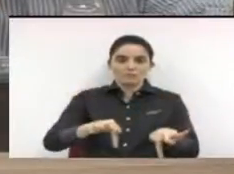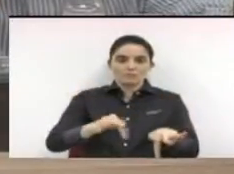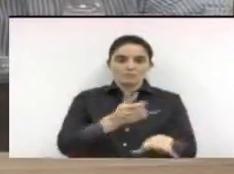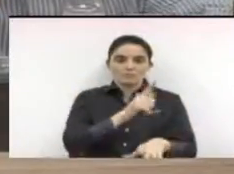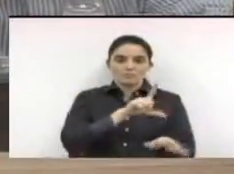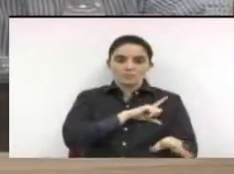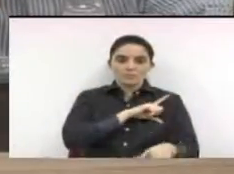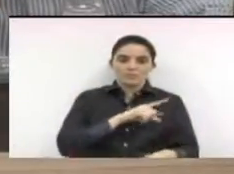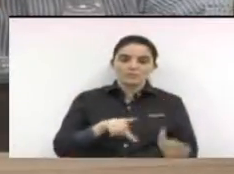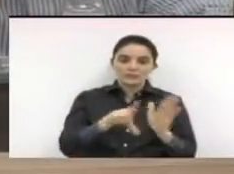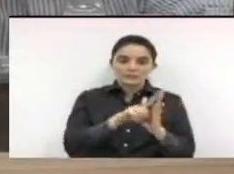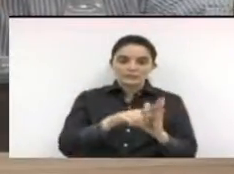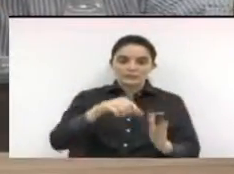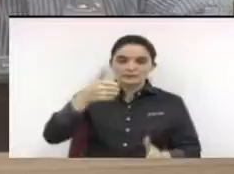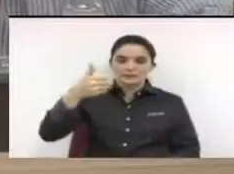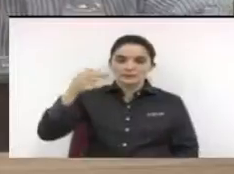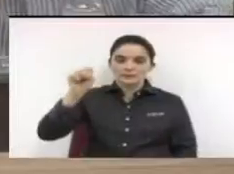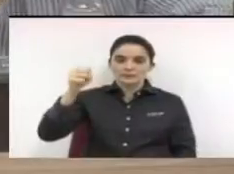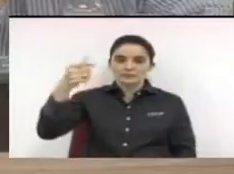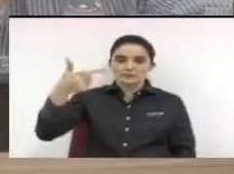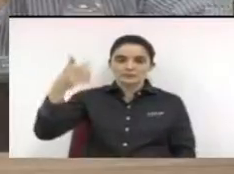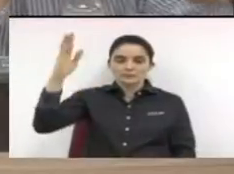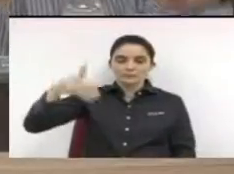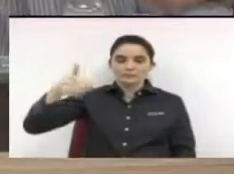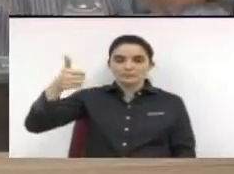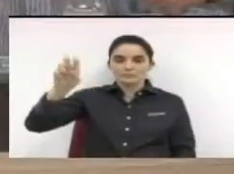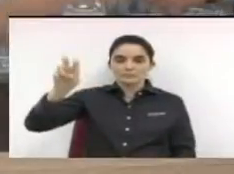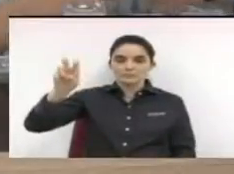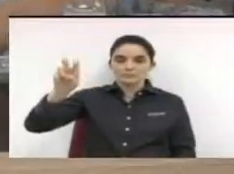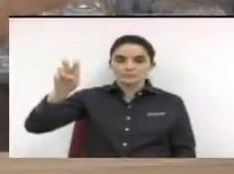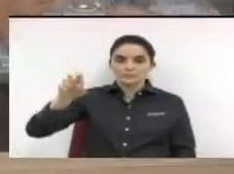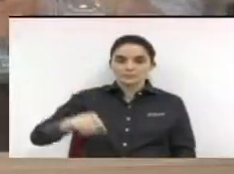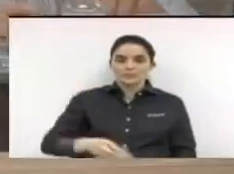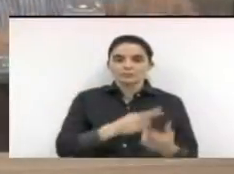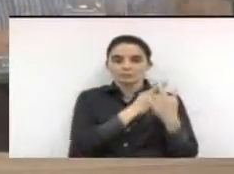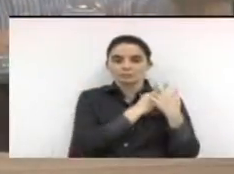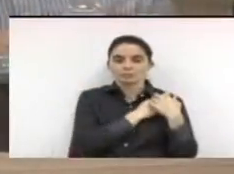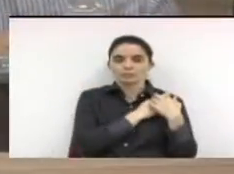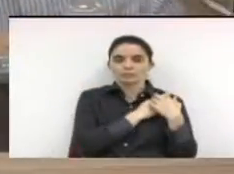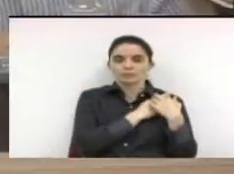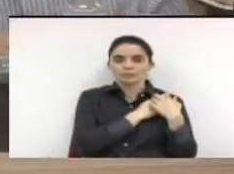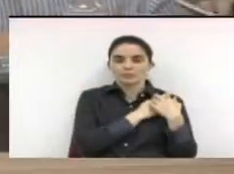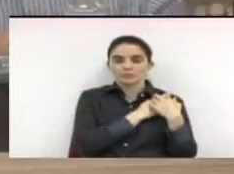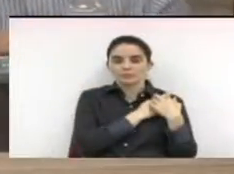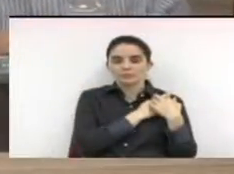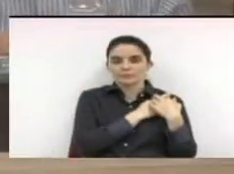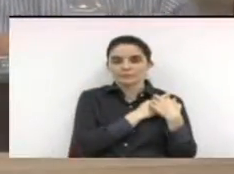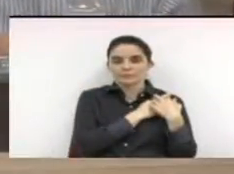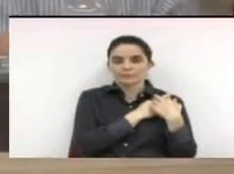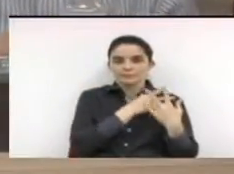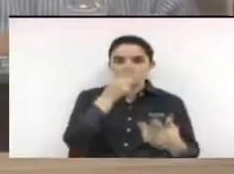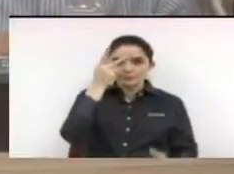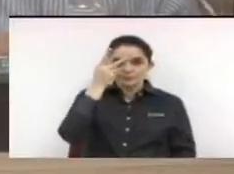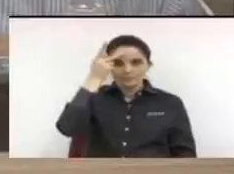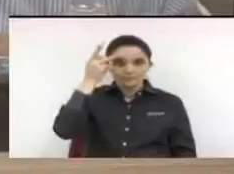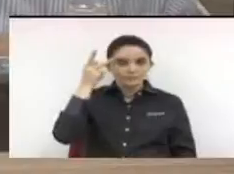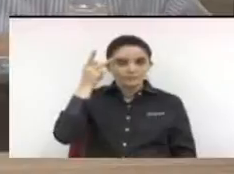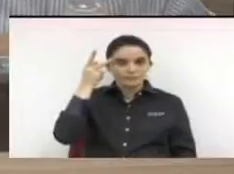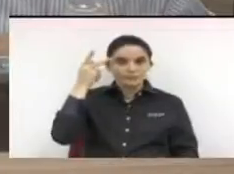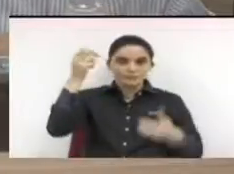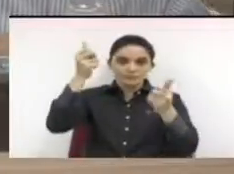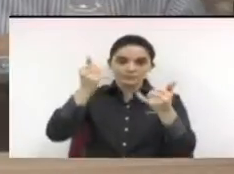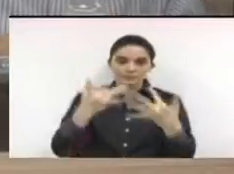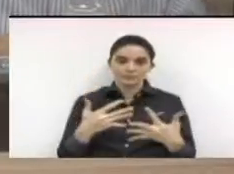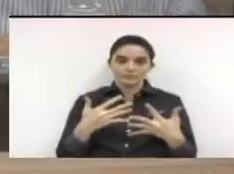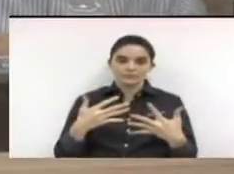número 182, barra 2015, de autoria do excelentíssimo senhor prefeito municipal, que dispõe